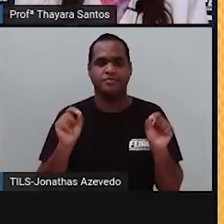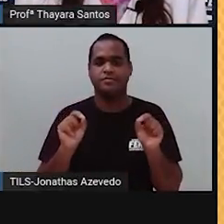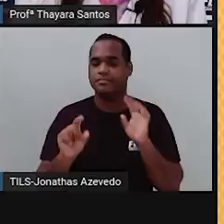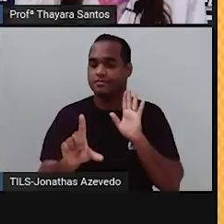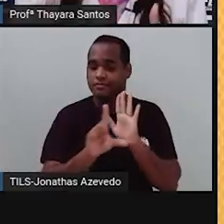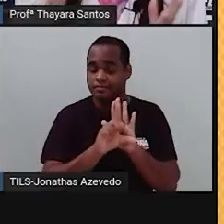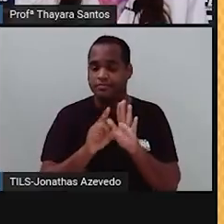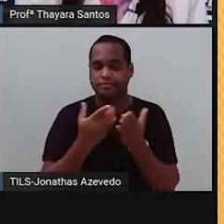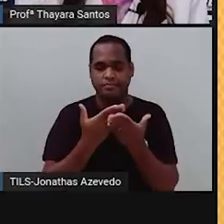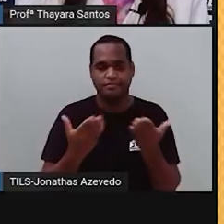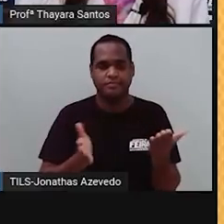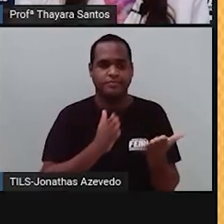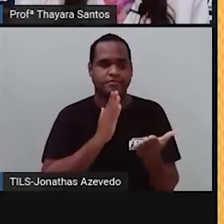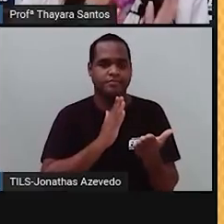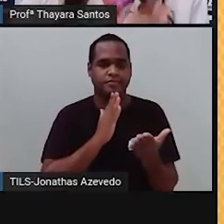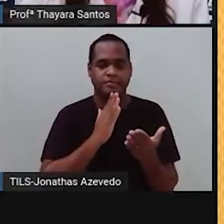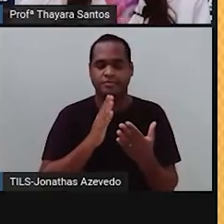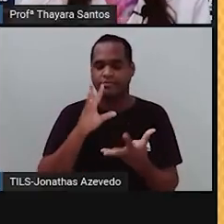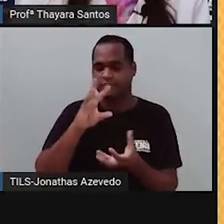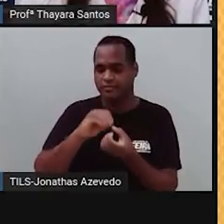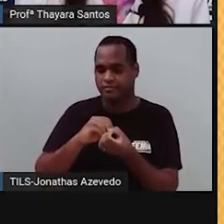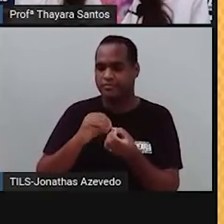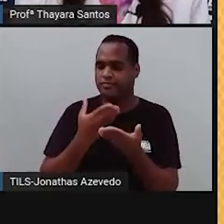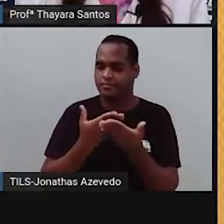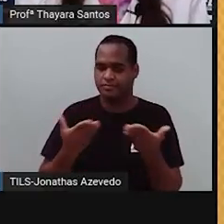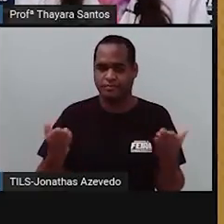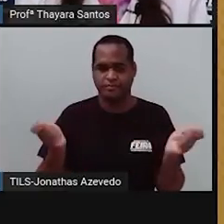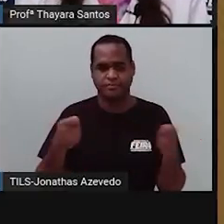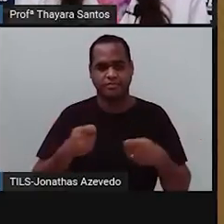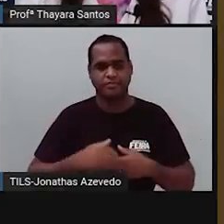ficou conhecida como lei da segregação independente.